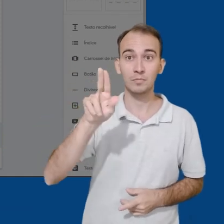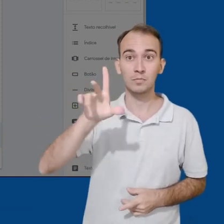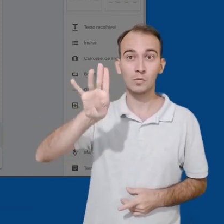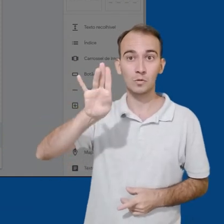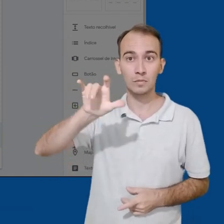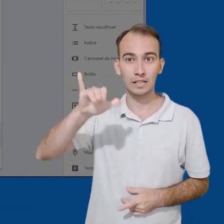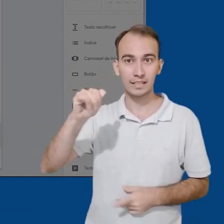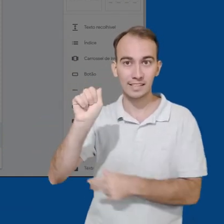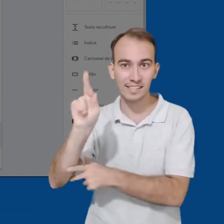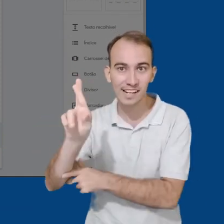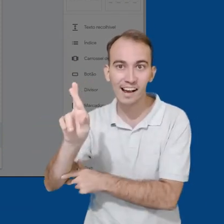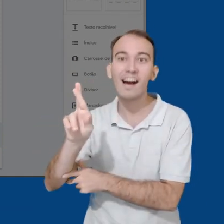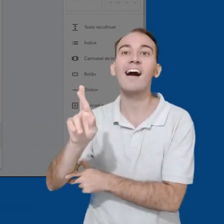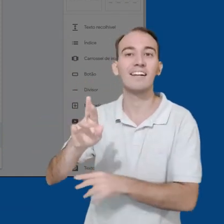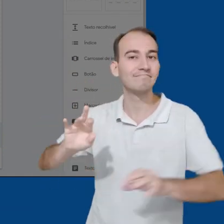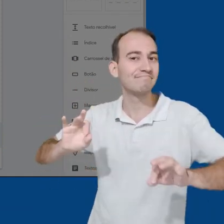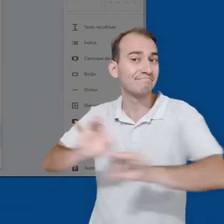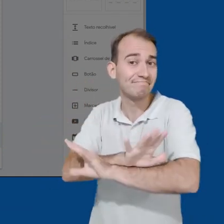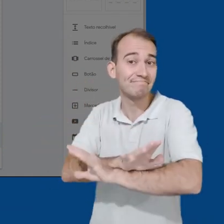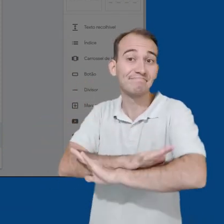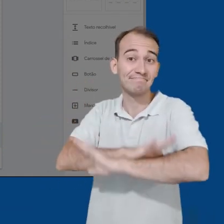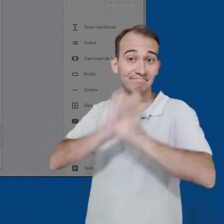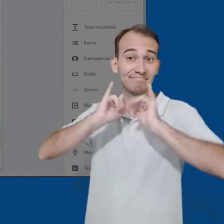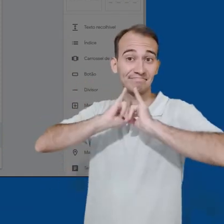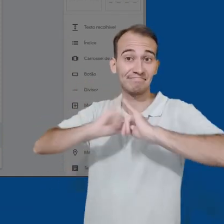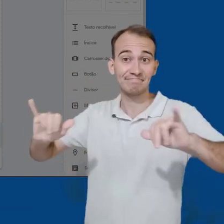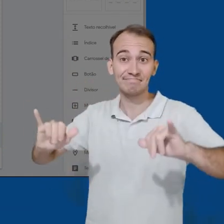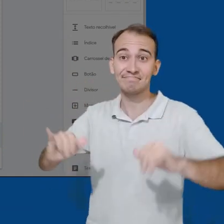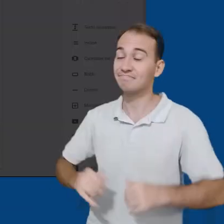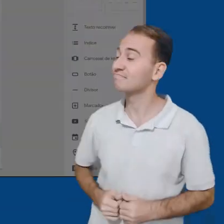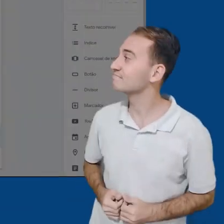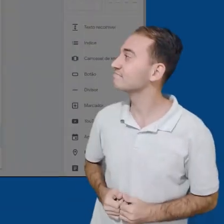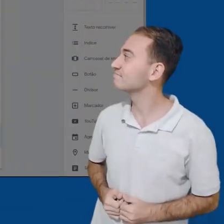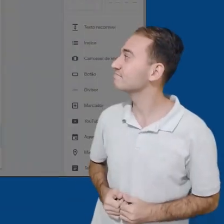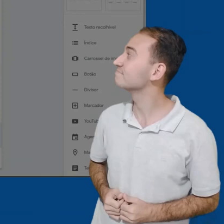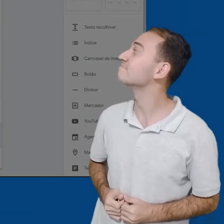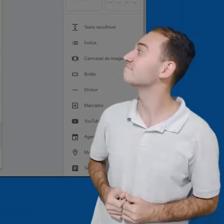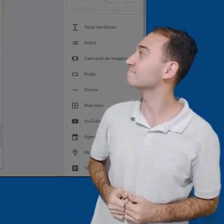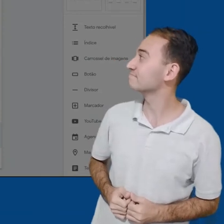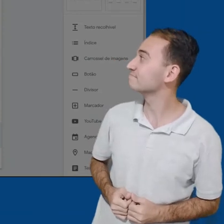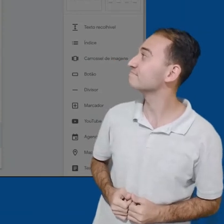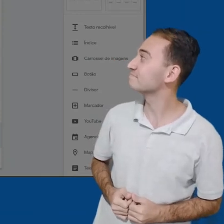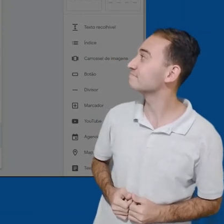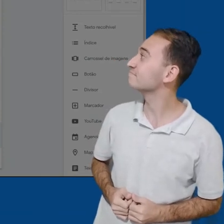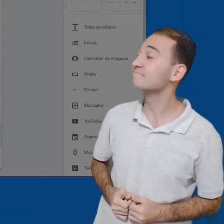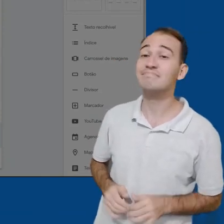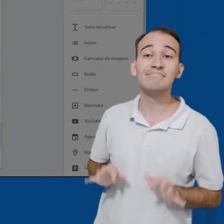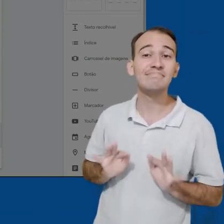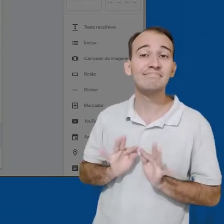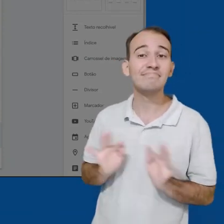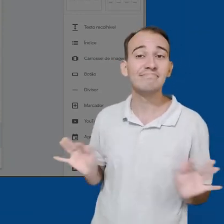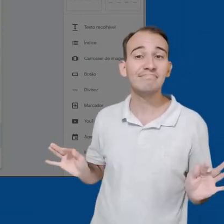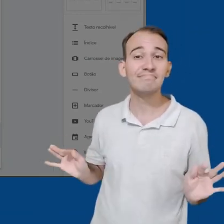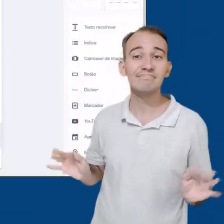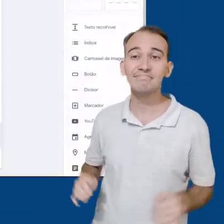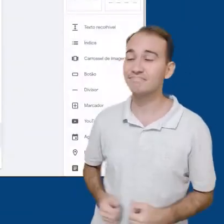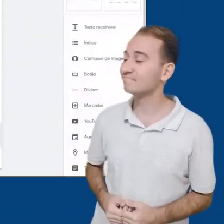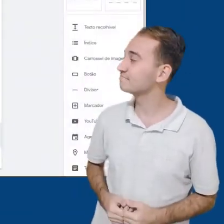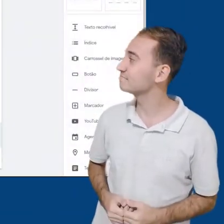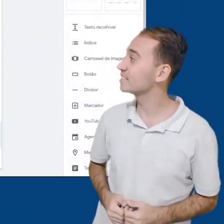Basta clicar uma vez, e no campo Endereço da web, inserir um nome que represente o site e clicar em Publicar.